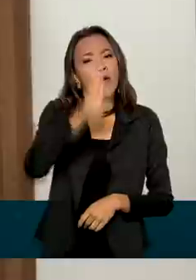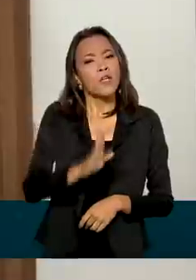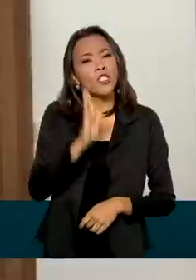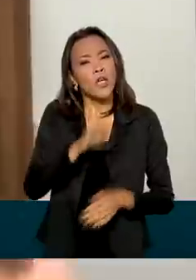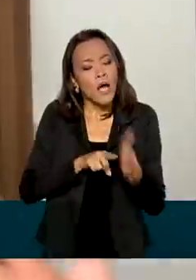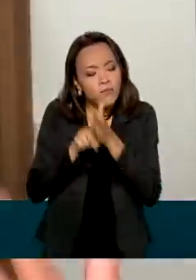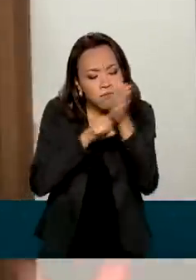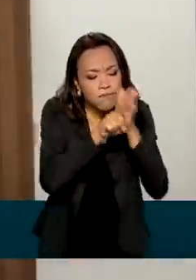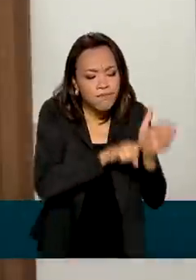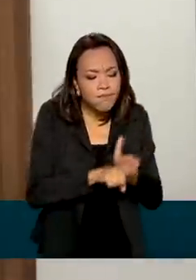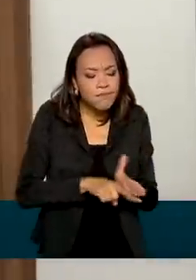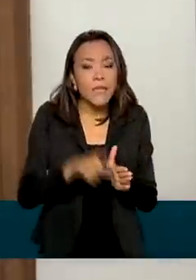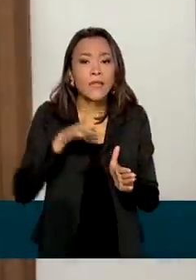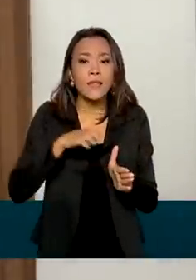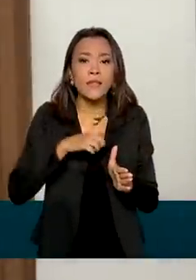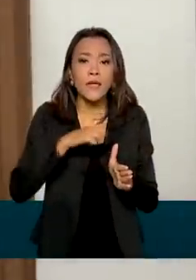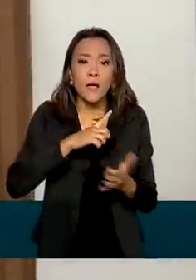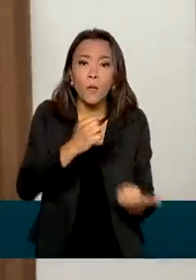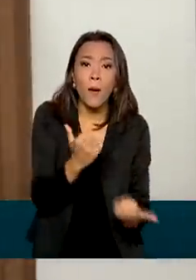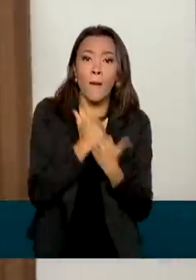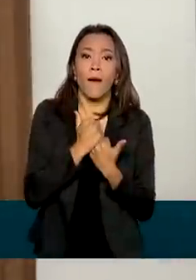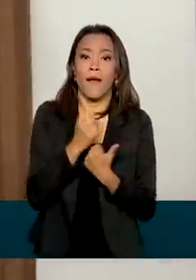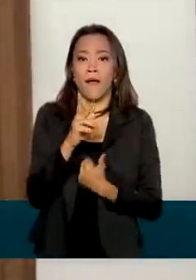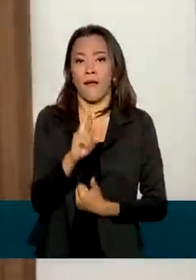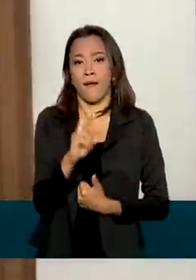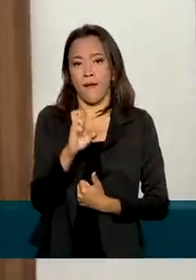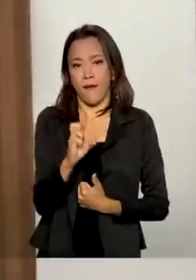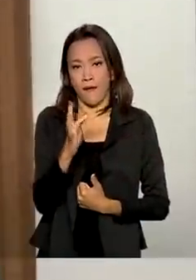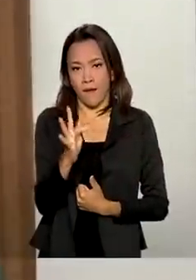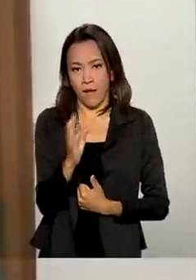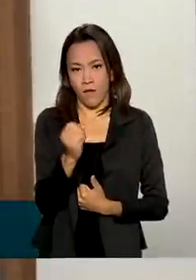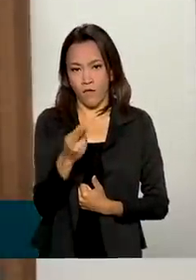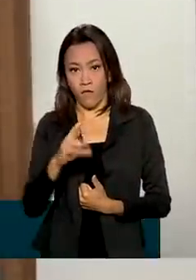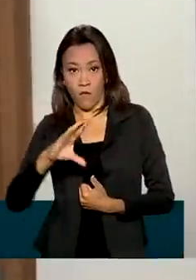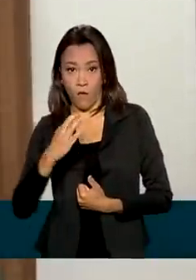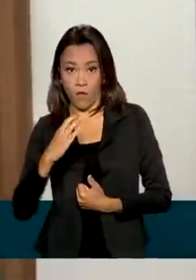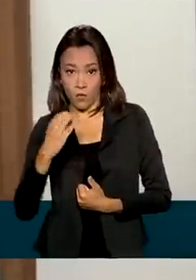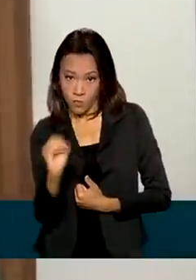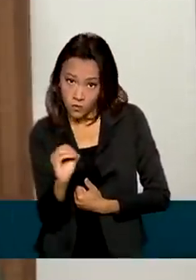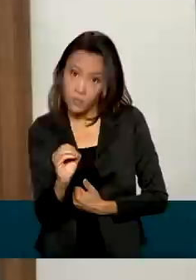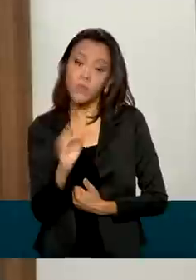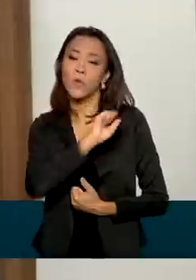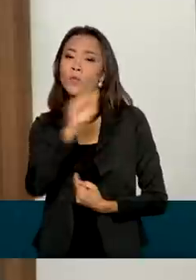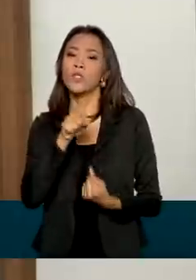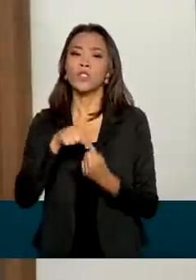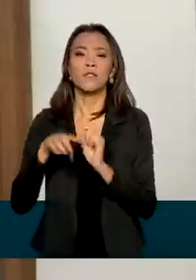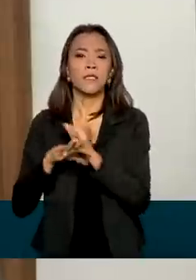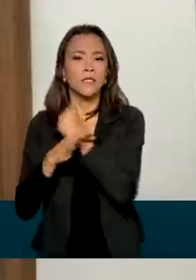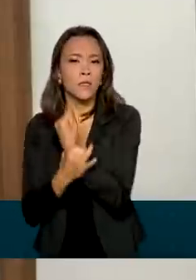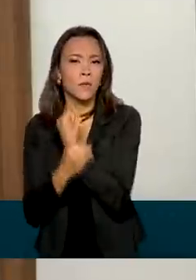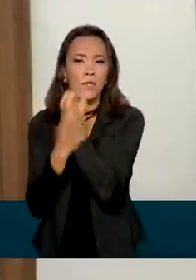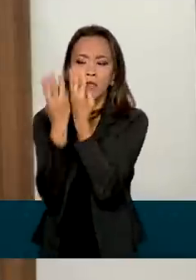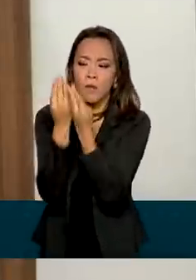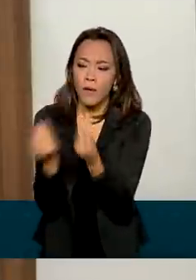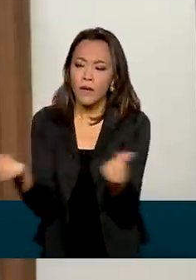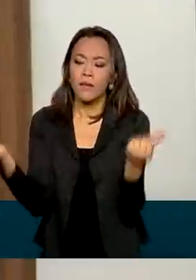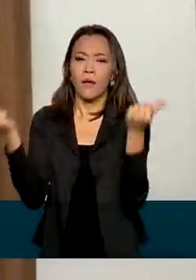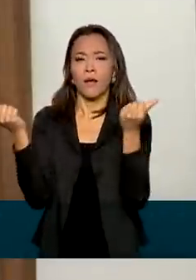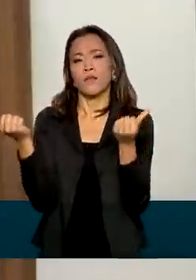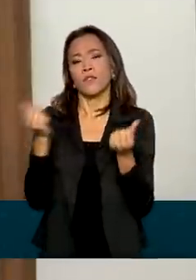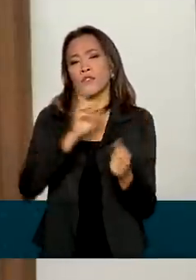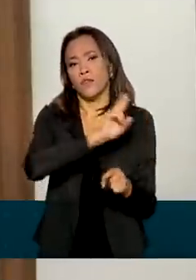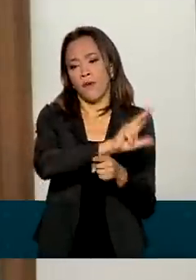possível dose de reforço da vacina da Pfizer. A intenção é verificar a segurança e eficácia de várias